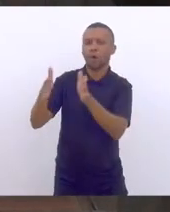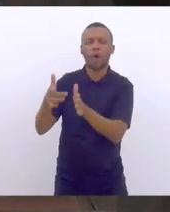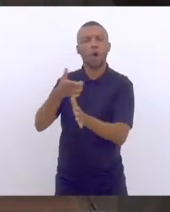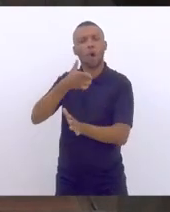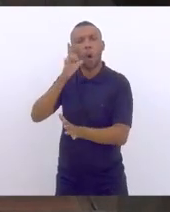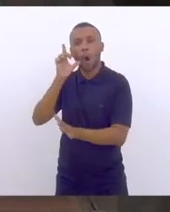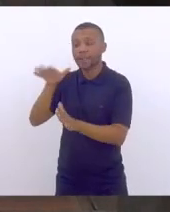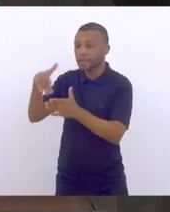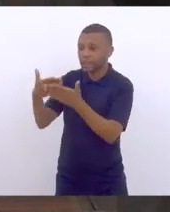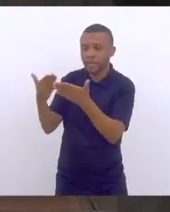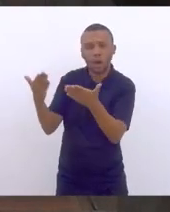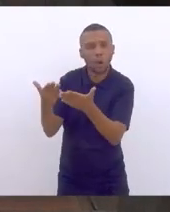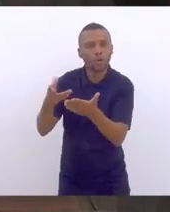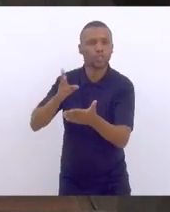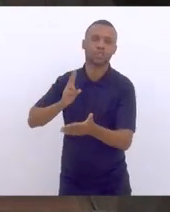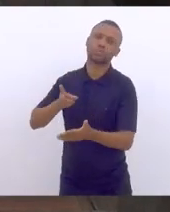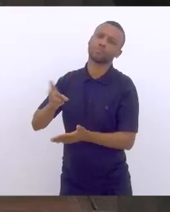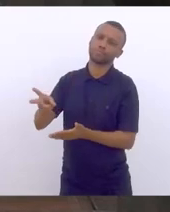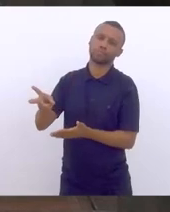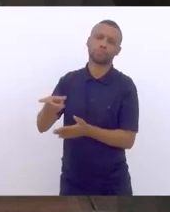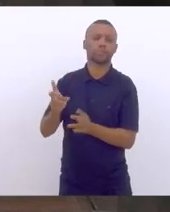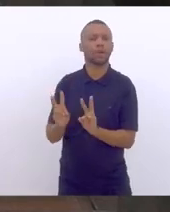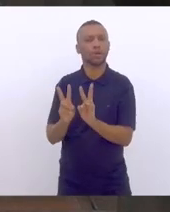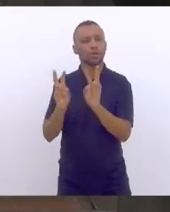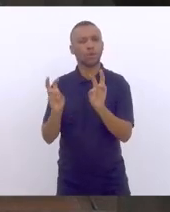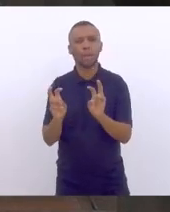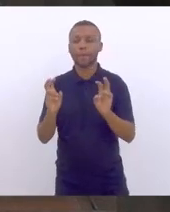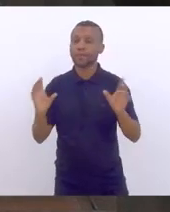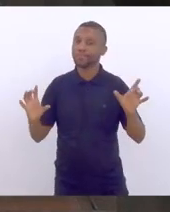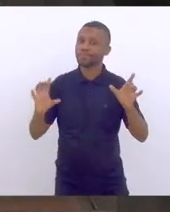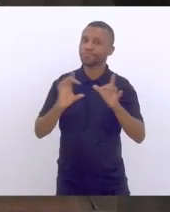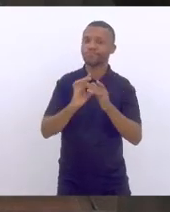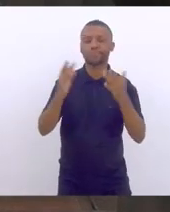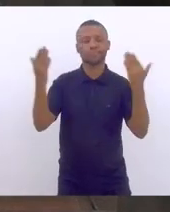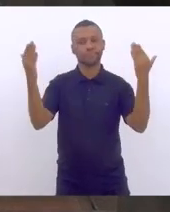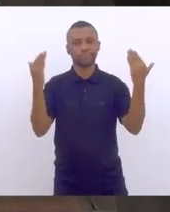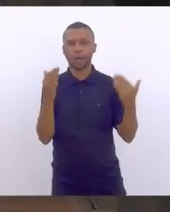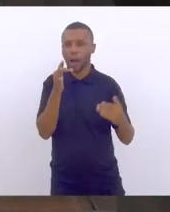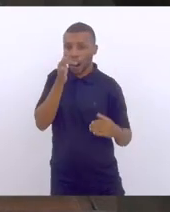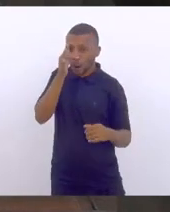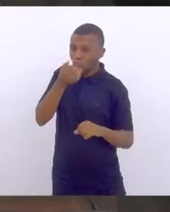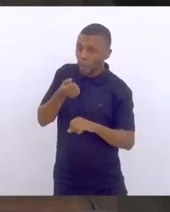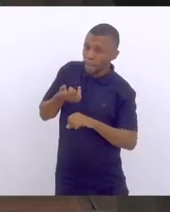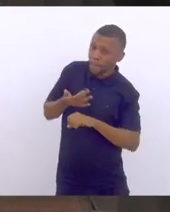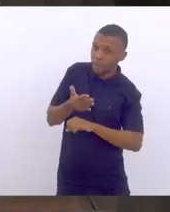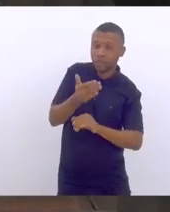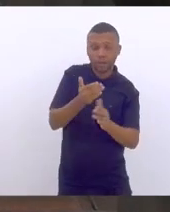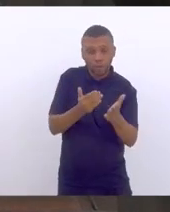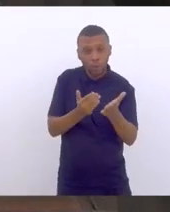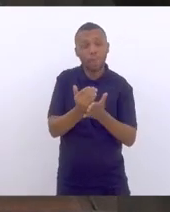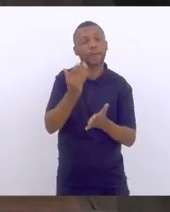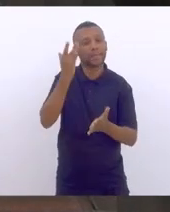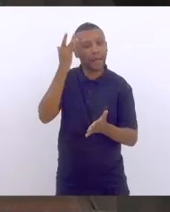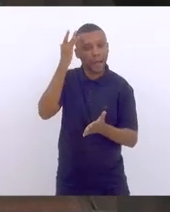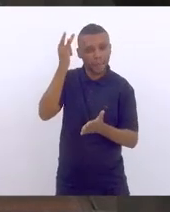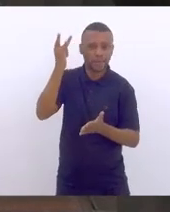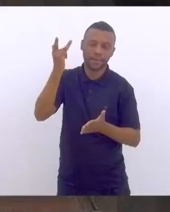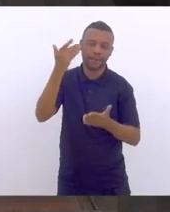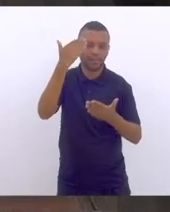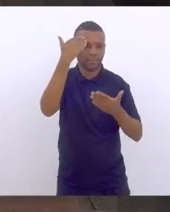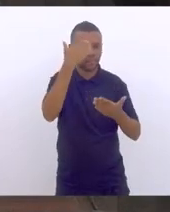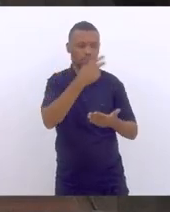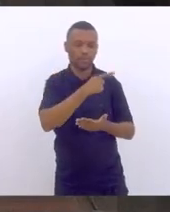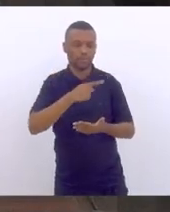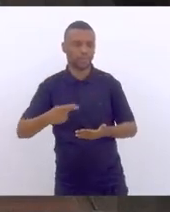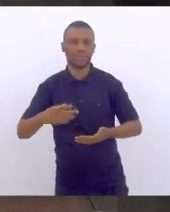de hoje em relação à primavera que surge no dia de amanhã. Muito obrigado, senhora